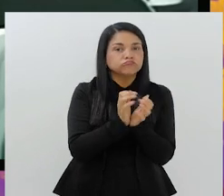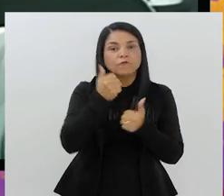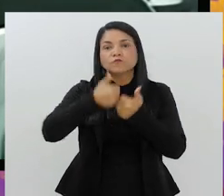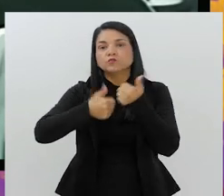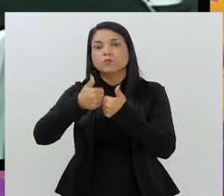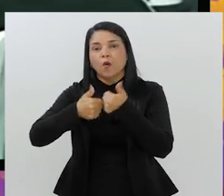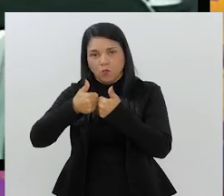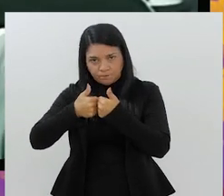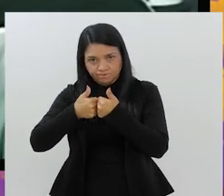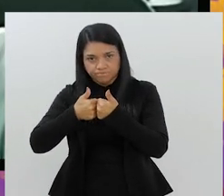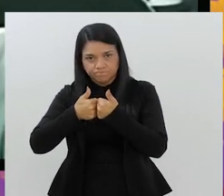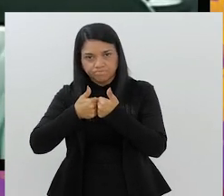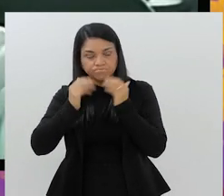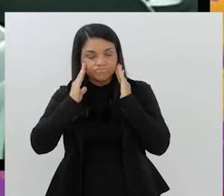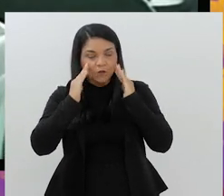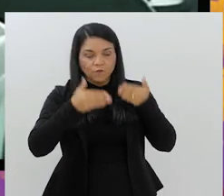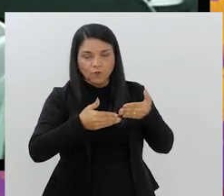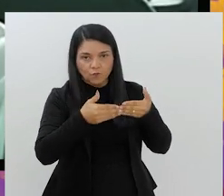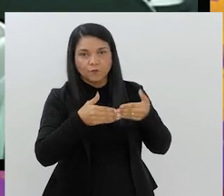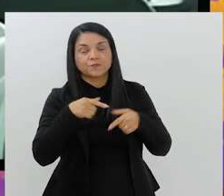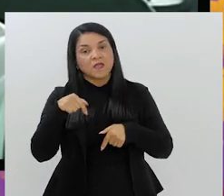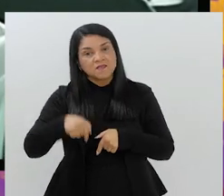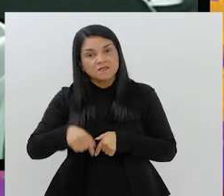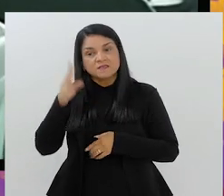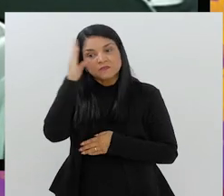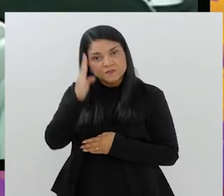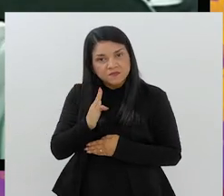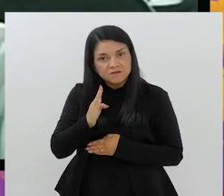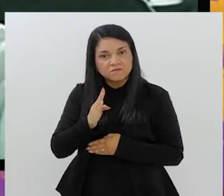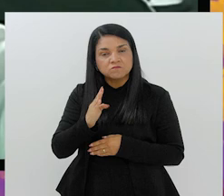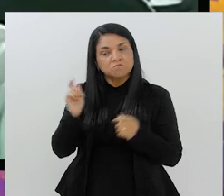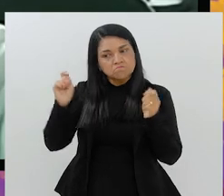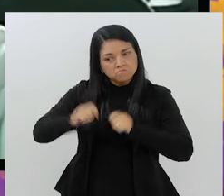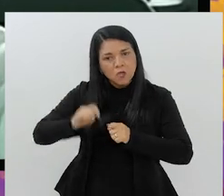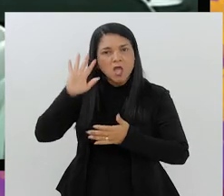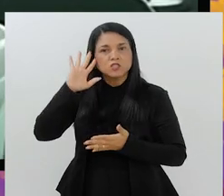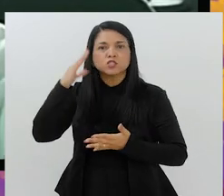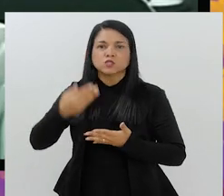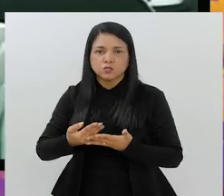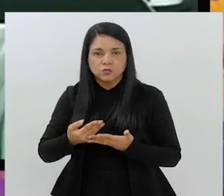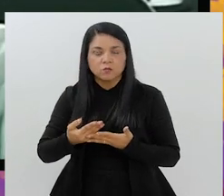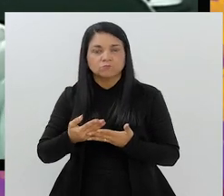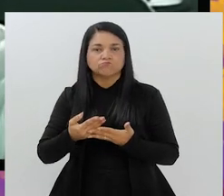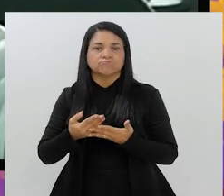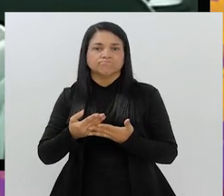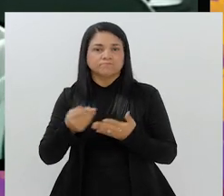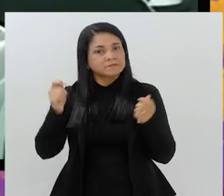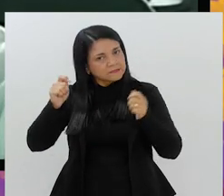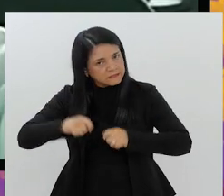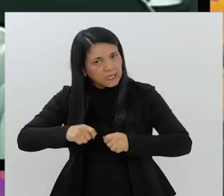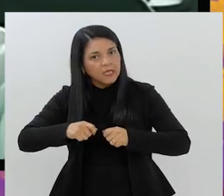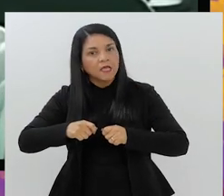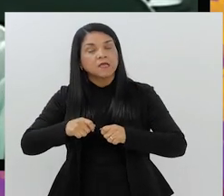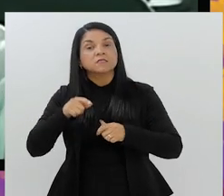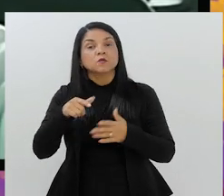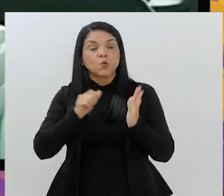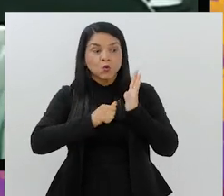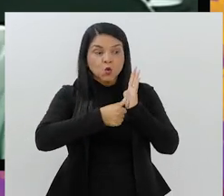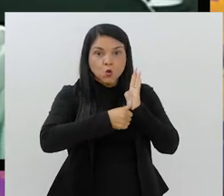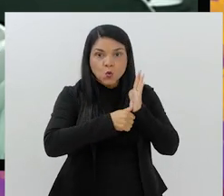basicamente da seleção e de outras coisas. Talvez, no Brasil, pudesse haver uma solução